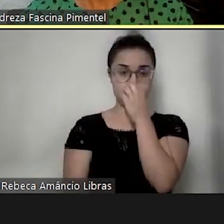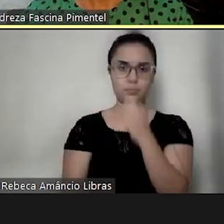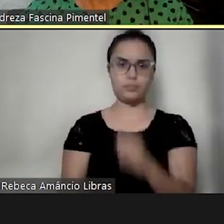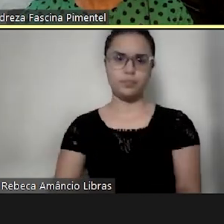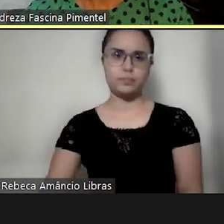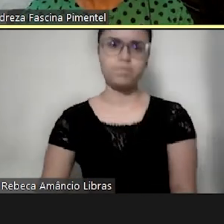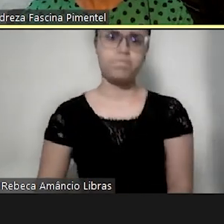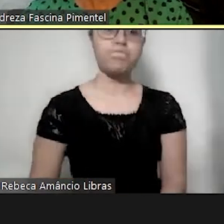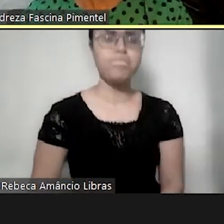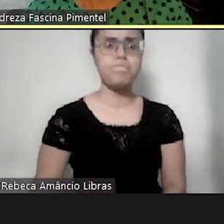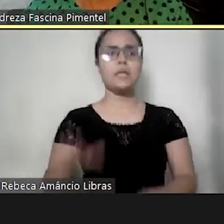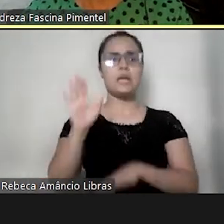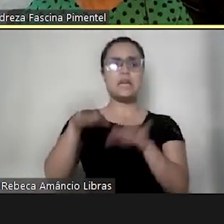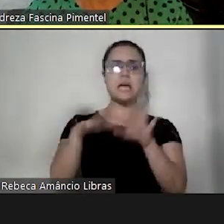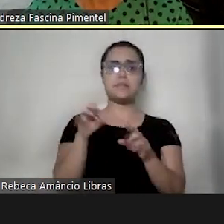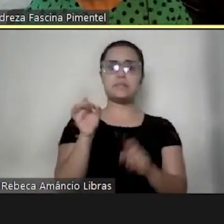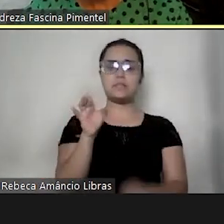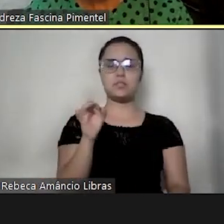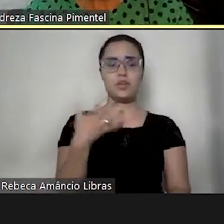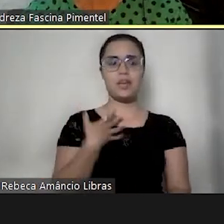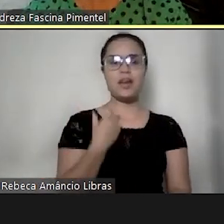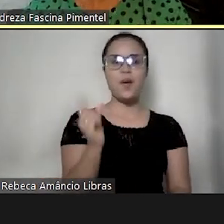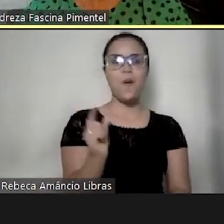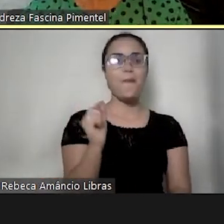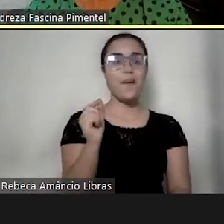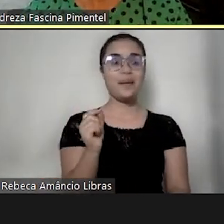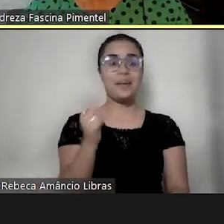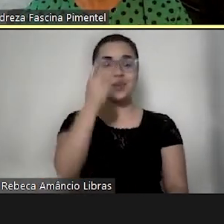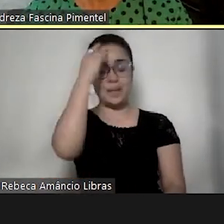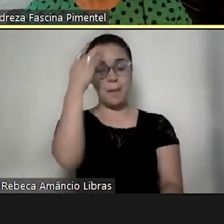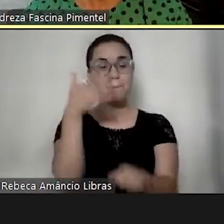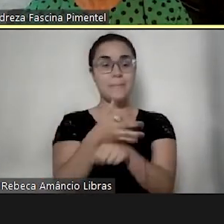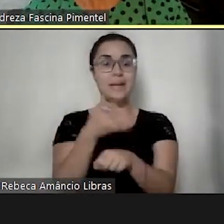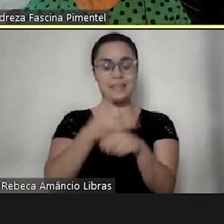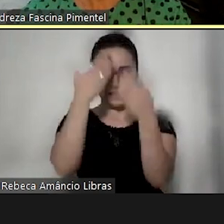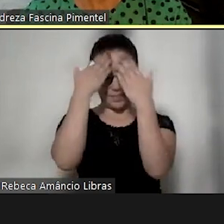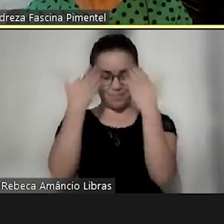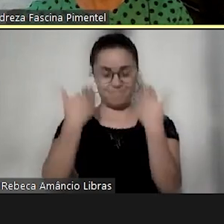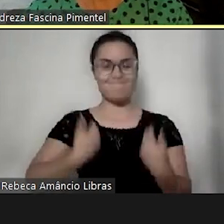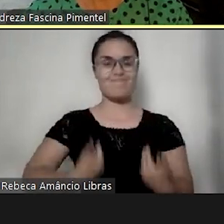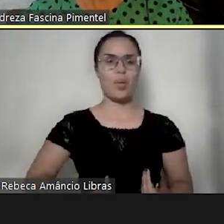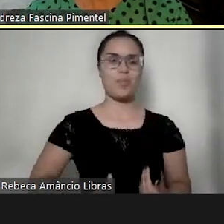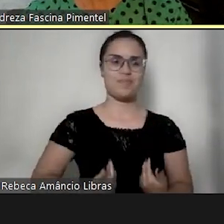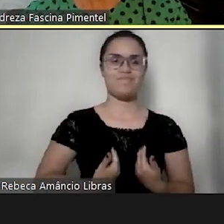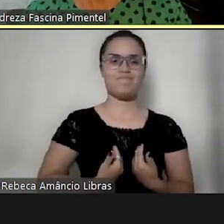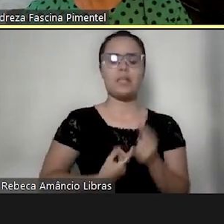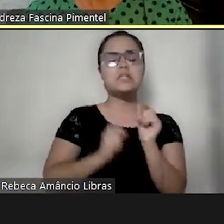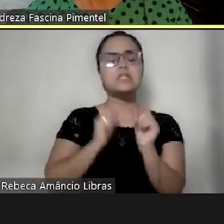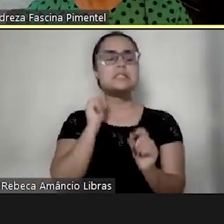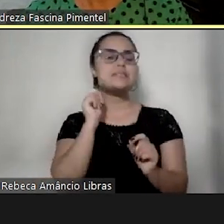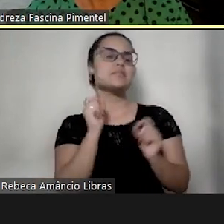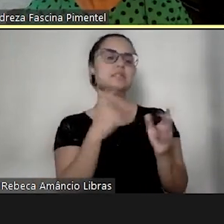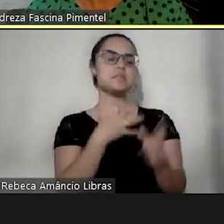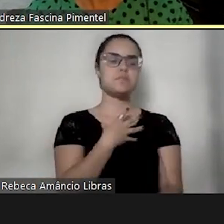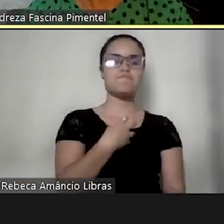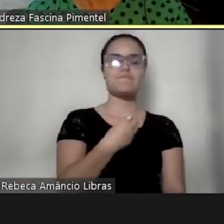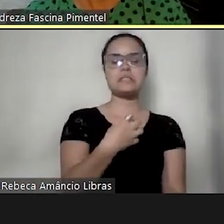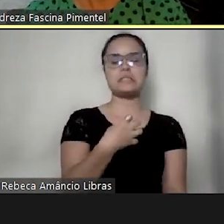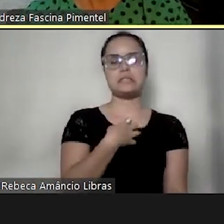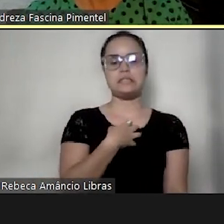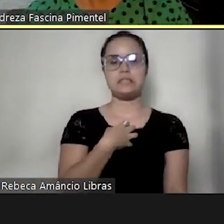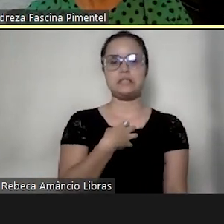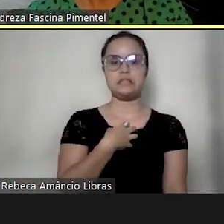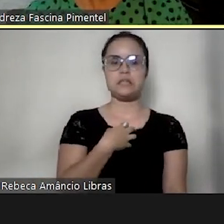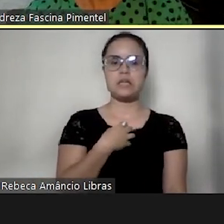E às vezes eles só querem um pouquinho de nós, um pouquinho mais de nós. Então, o que que o meu filho sente? Eu consigo